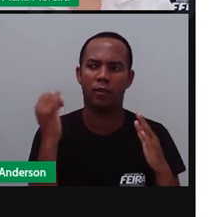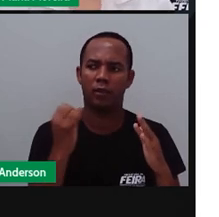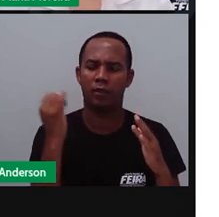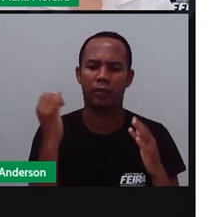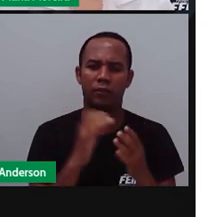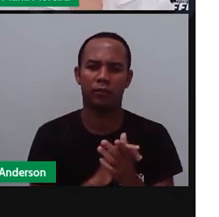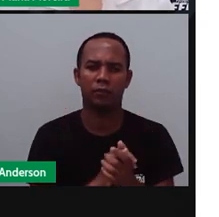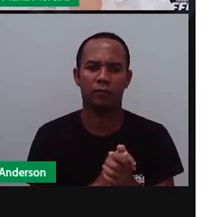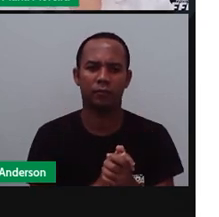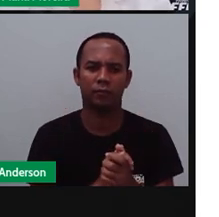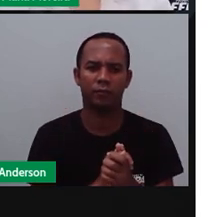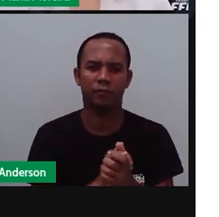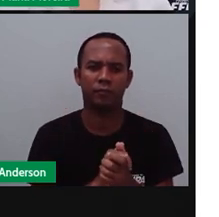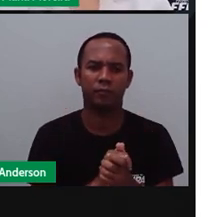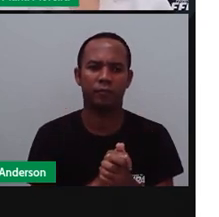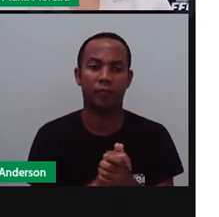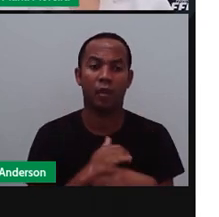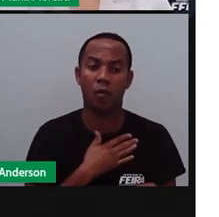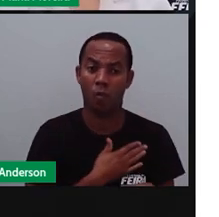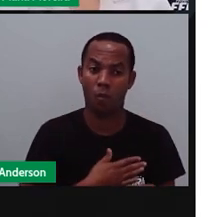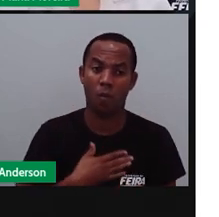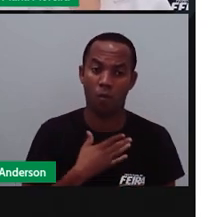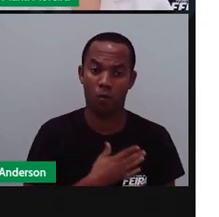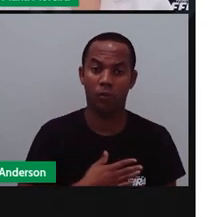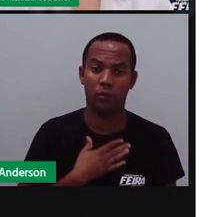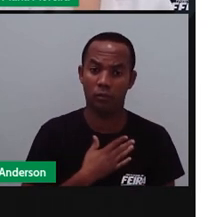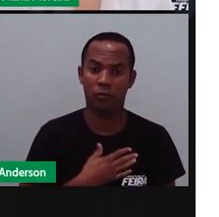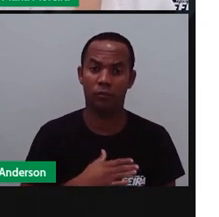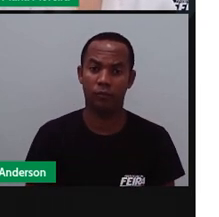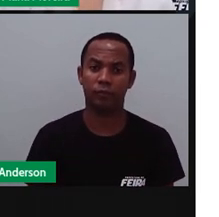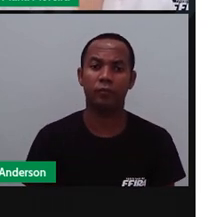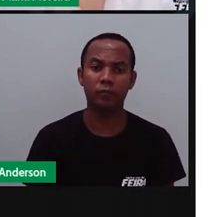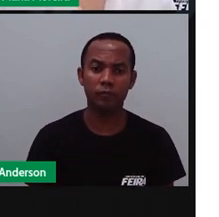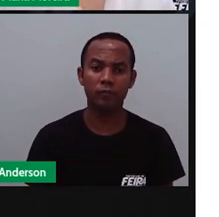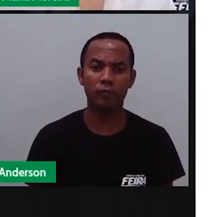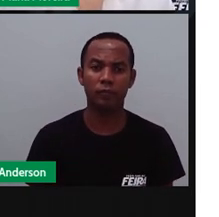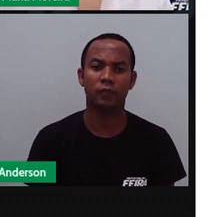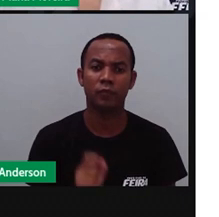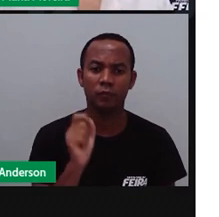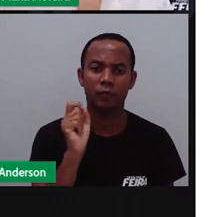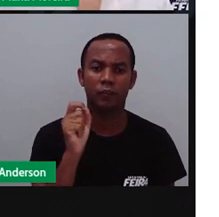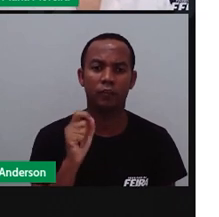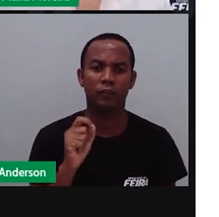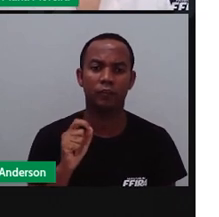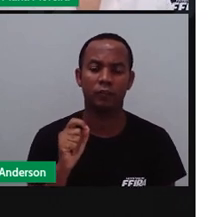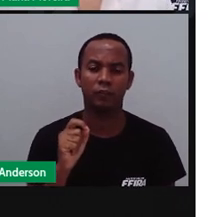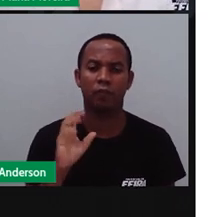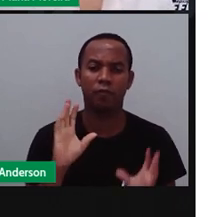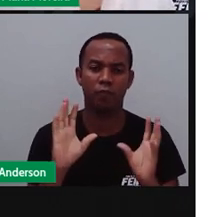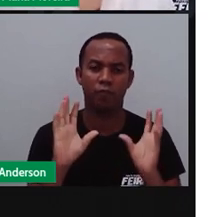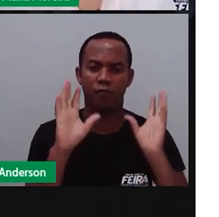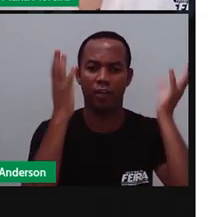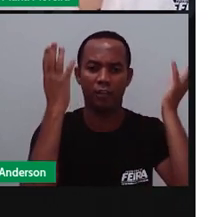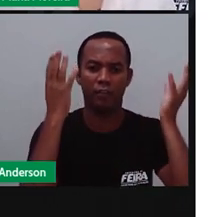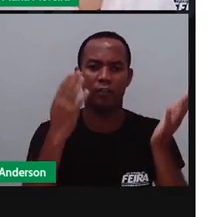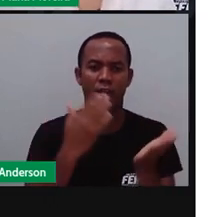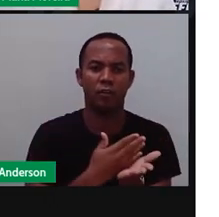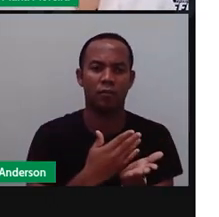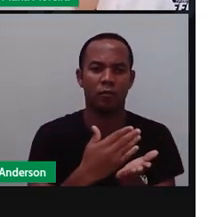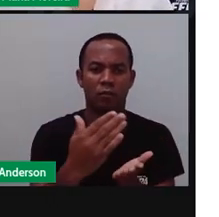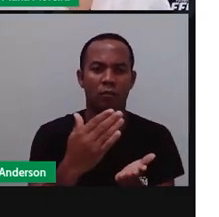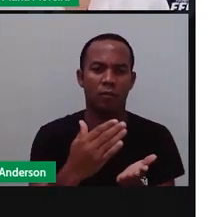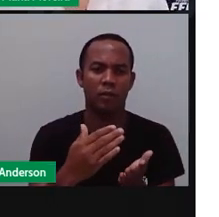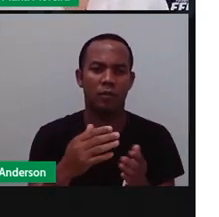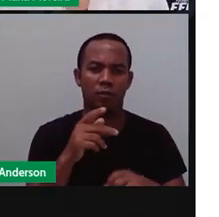Certo? E eu gosto de todos eles. O costume de festas no mês de junho começou aonde? Na Europa.